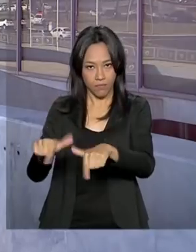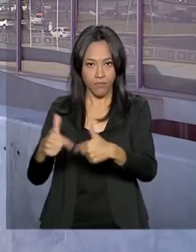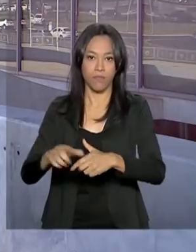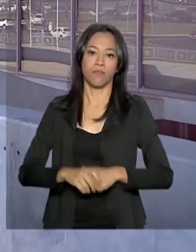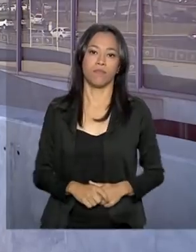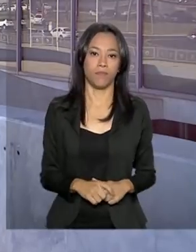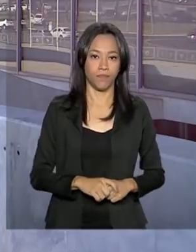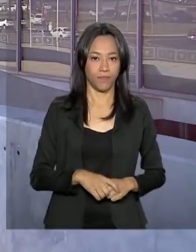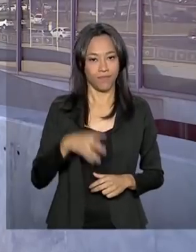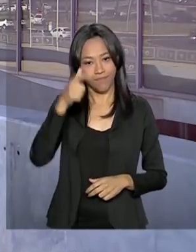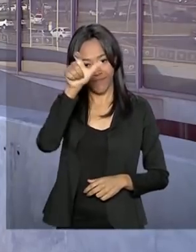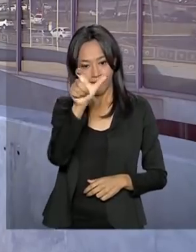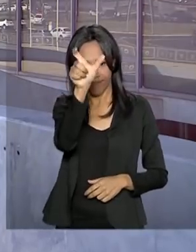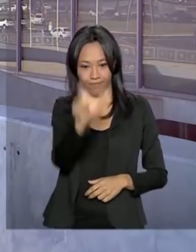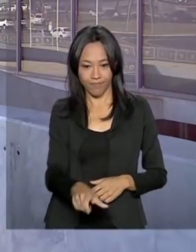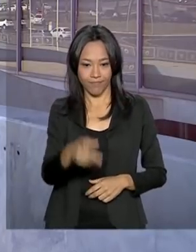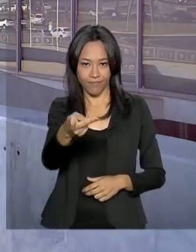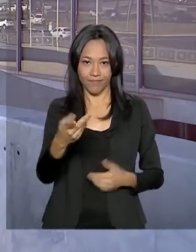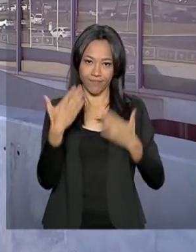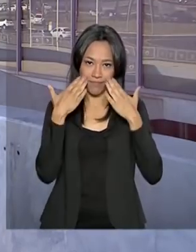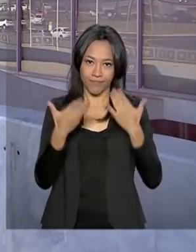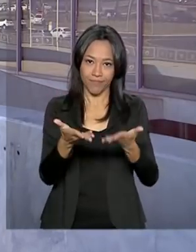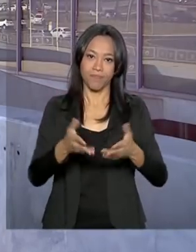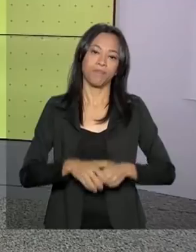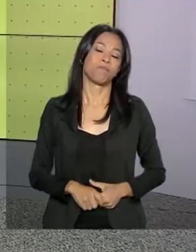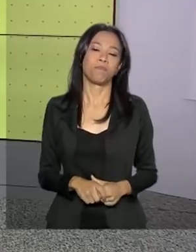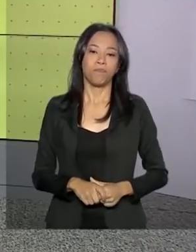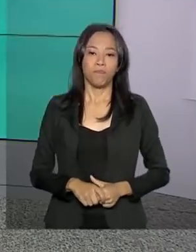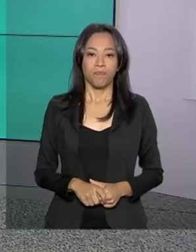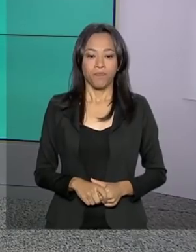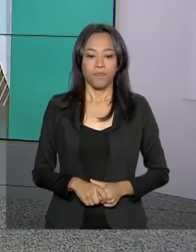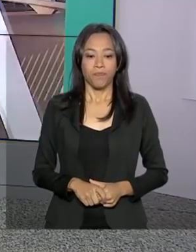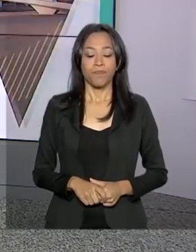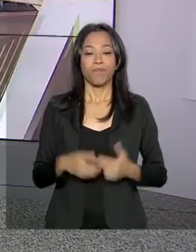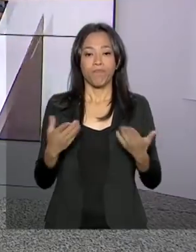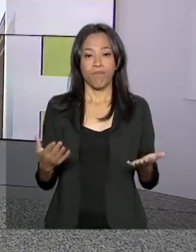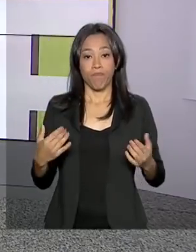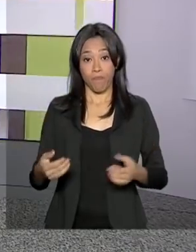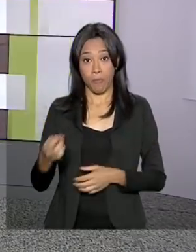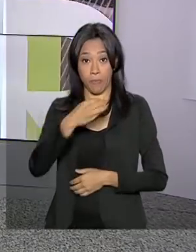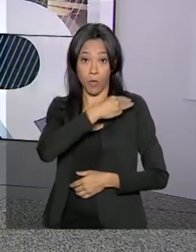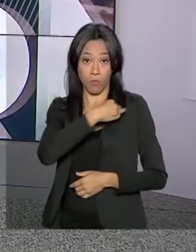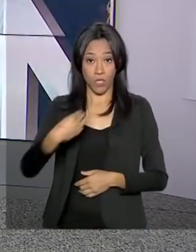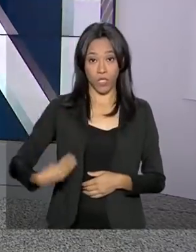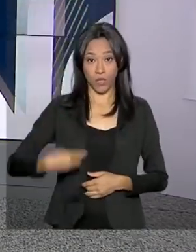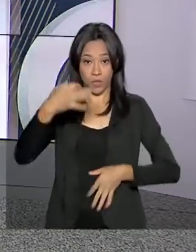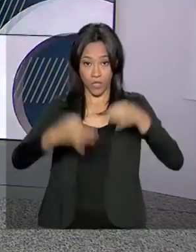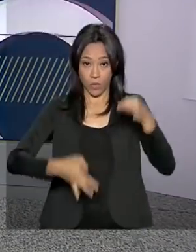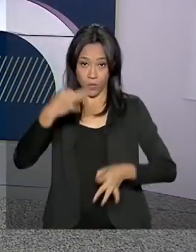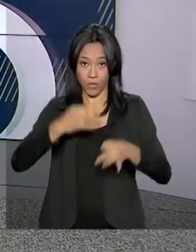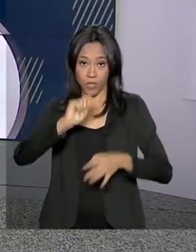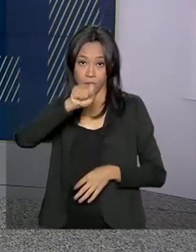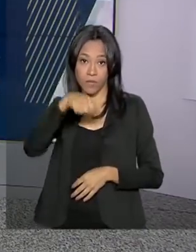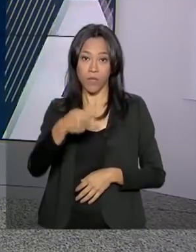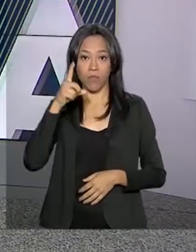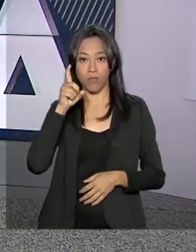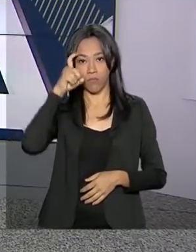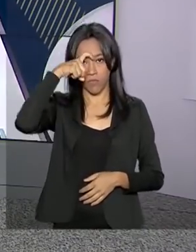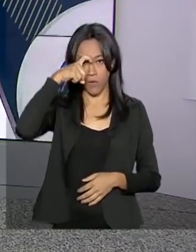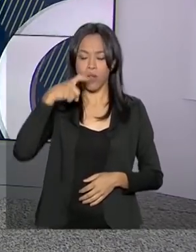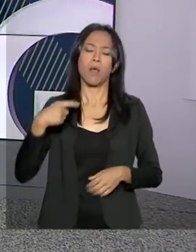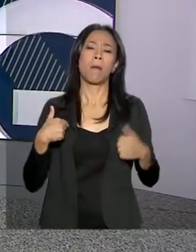trabalho. Luana Karen, para o Governo Agora. O ministro da Justiça e Segurança Pública, Sérgio Moro,